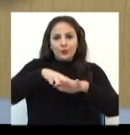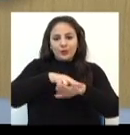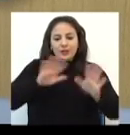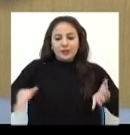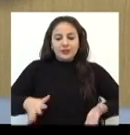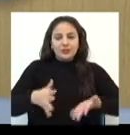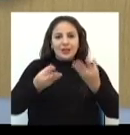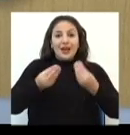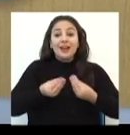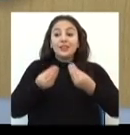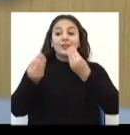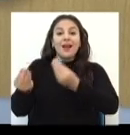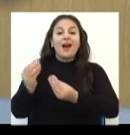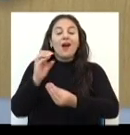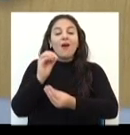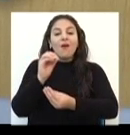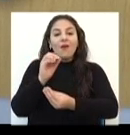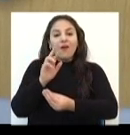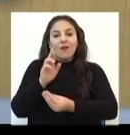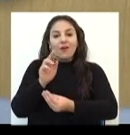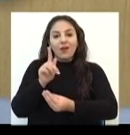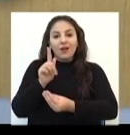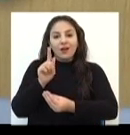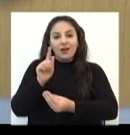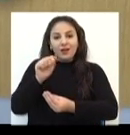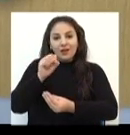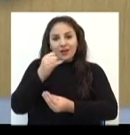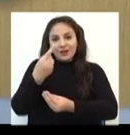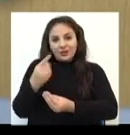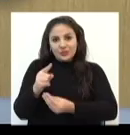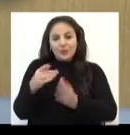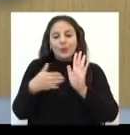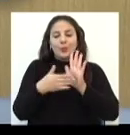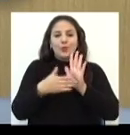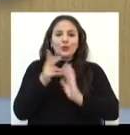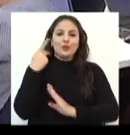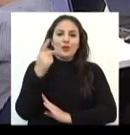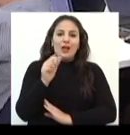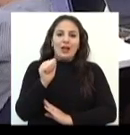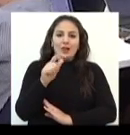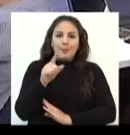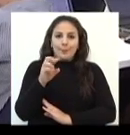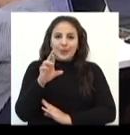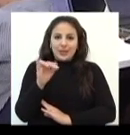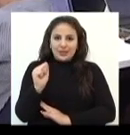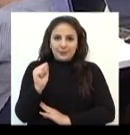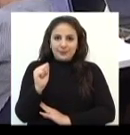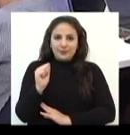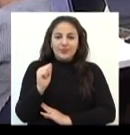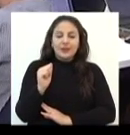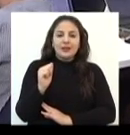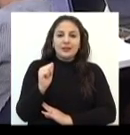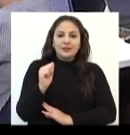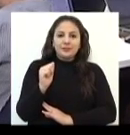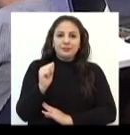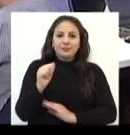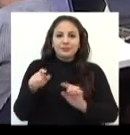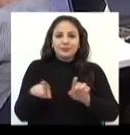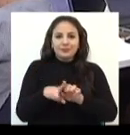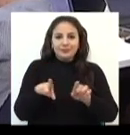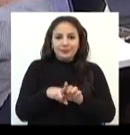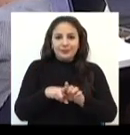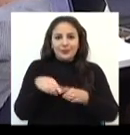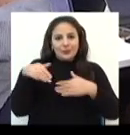incentivar a doação de órgãos. A proposta é do vereador Alberi Grando. O Setembro Verde quer chamar a